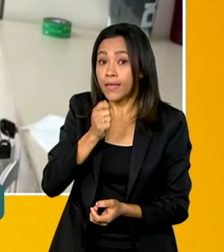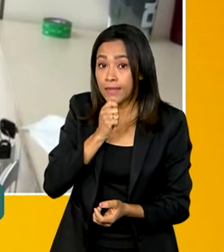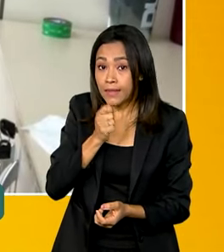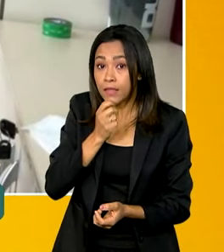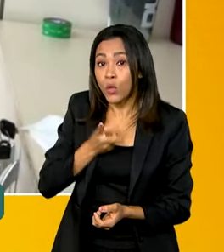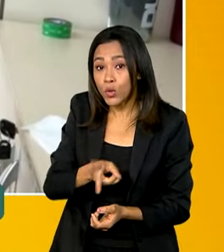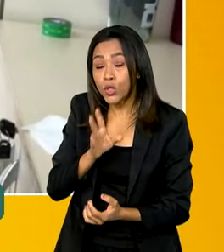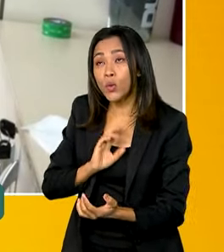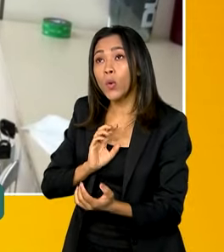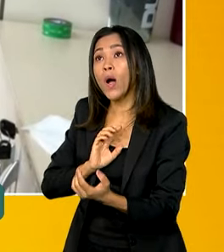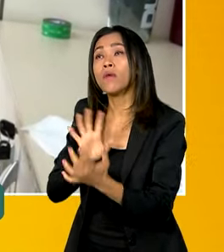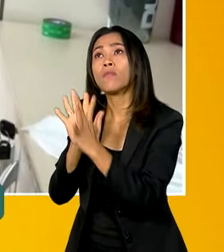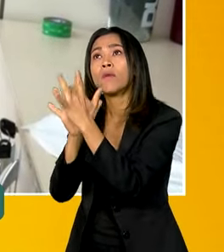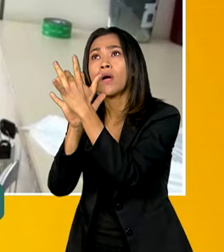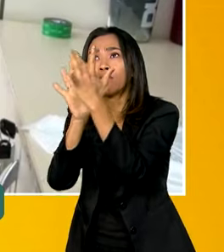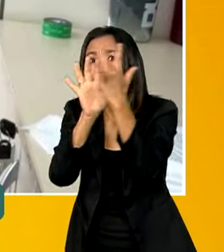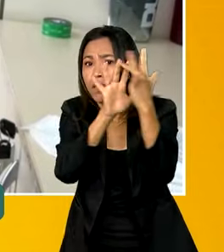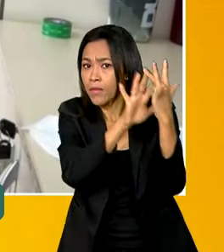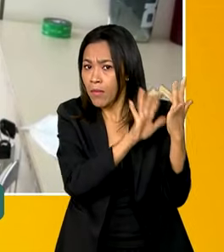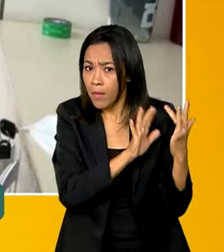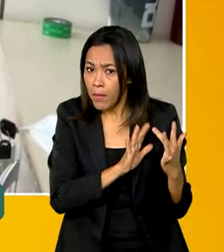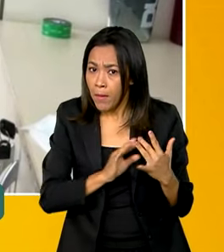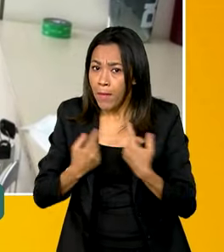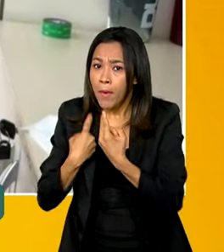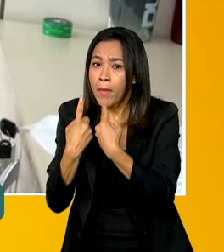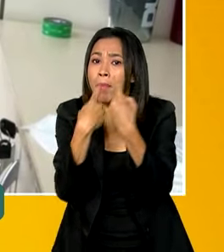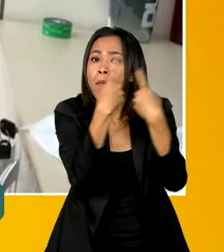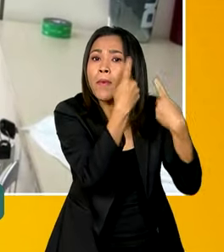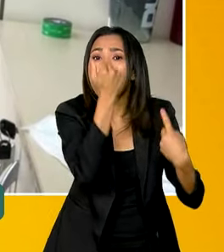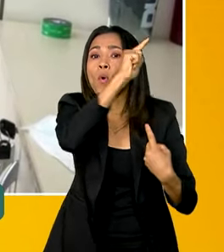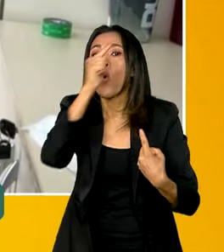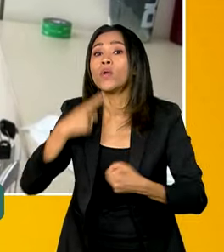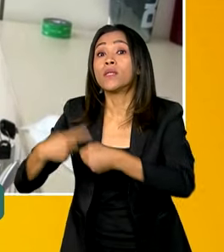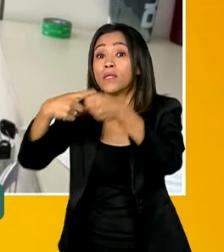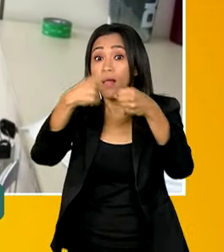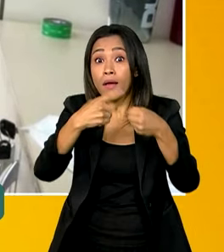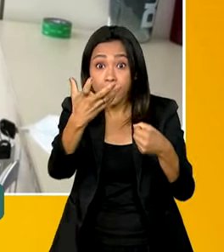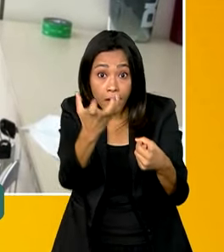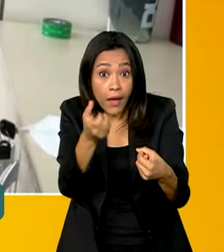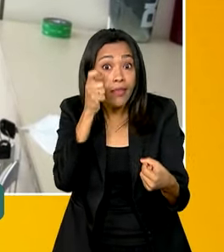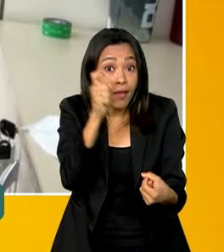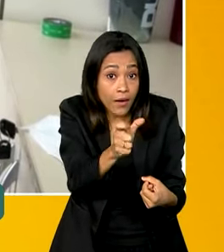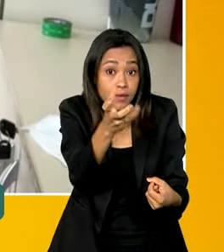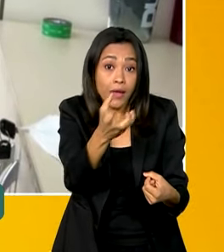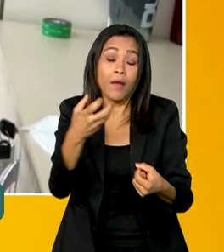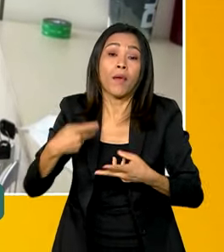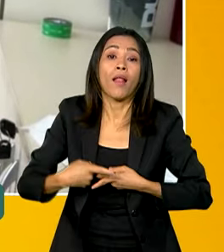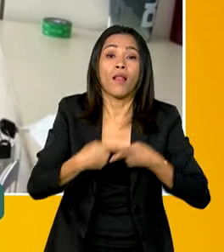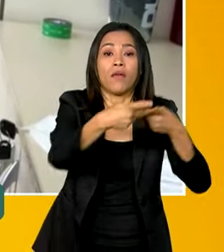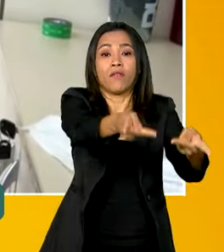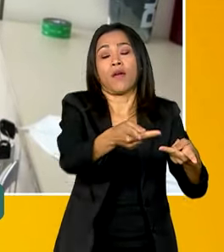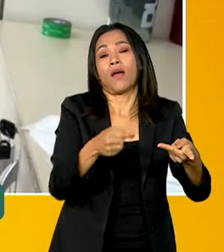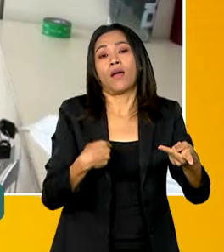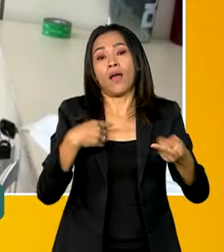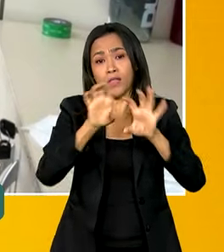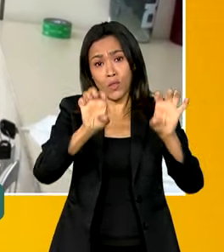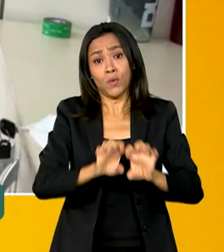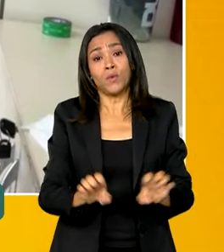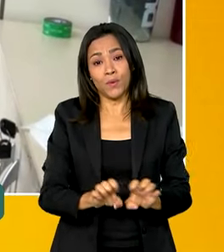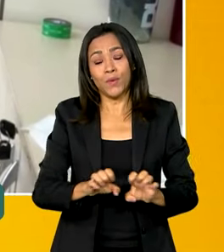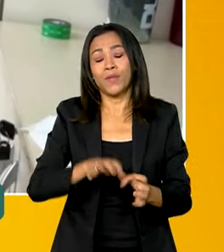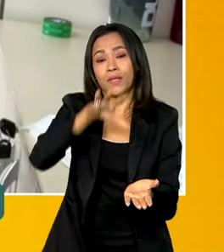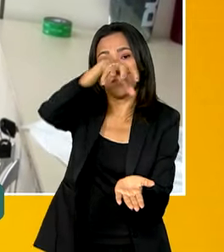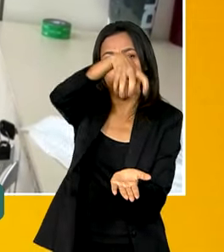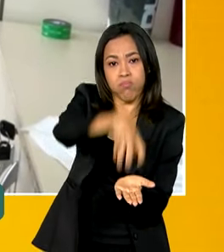outras cidades que podem estar interessadas em trazer as estruturas da Defensoria Pública para as suas